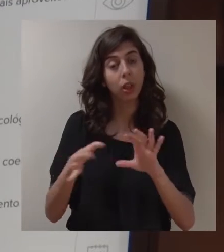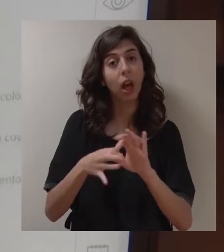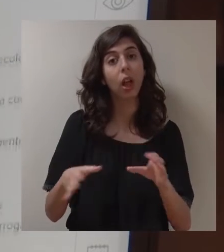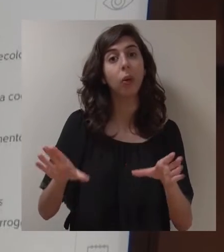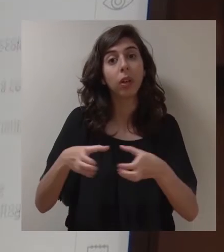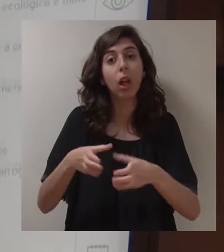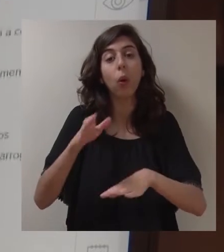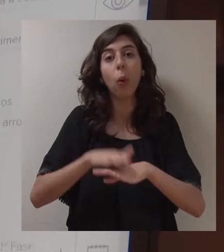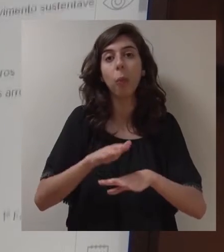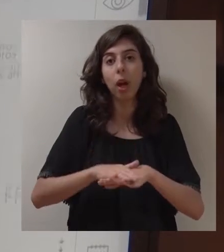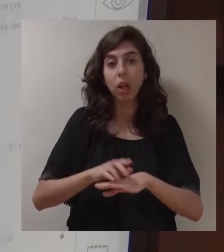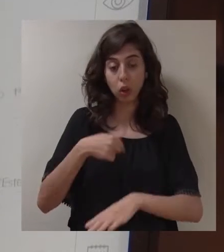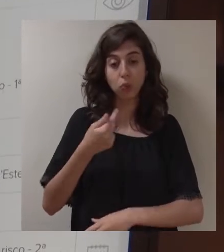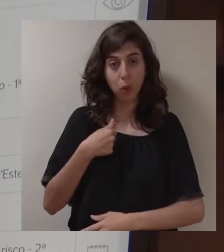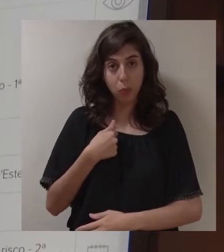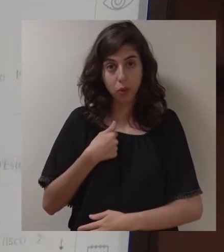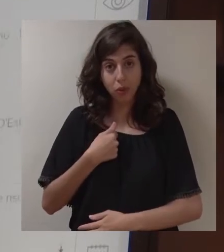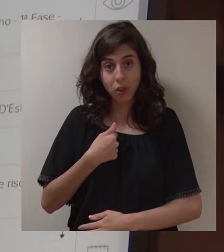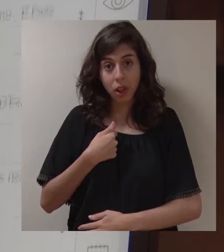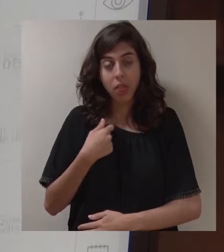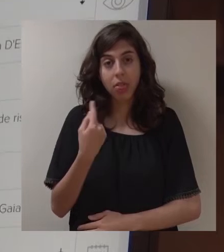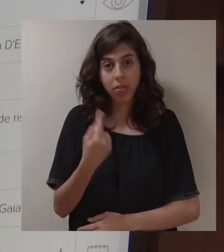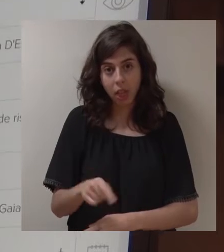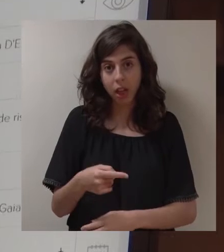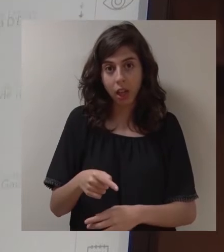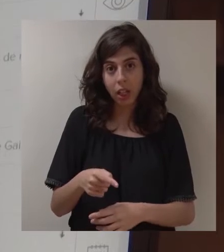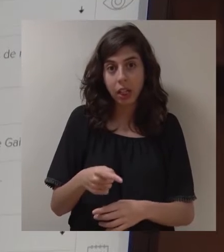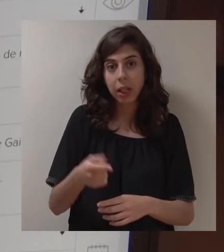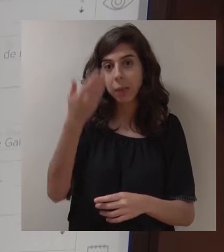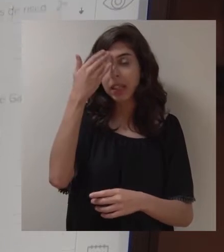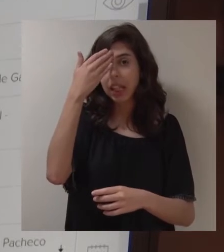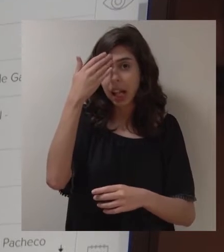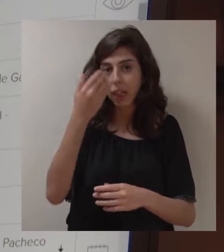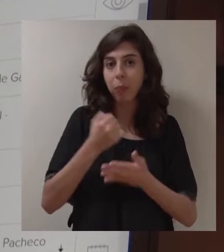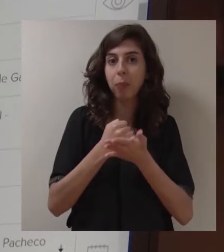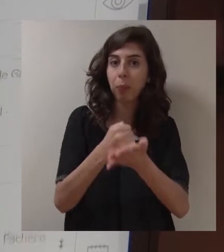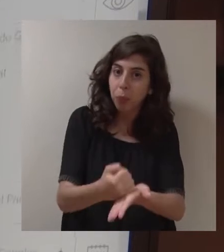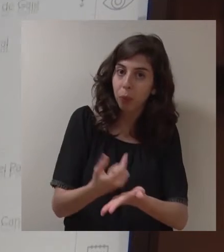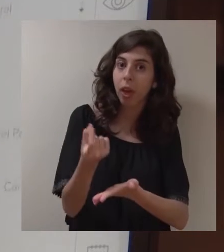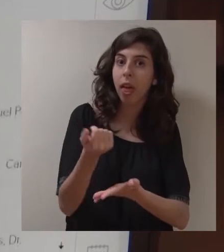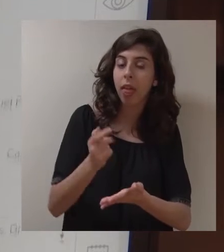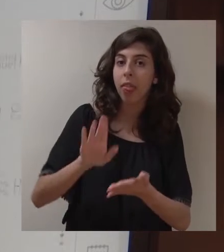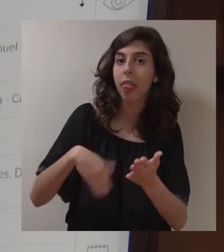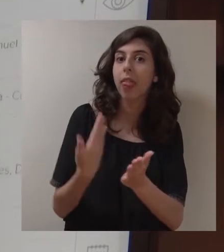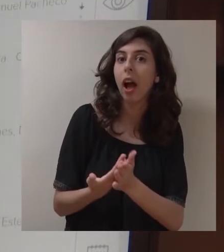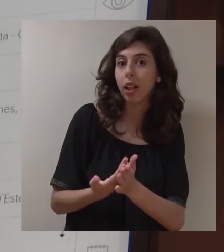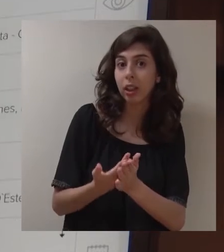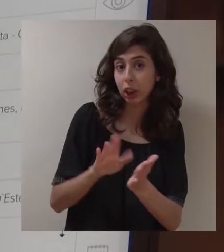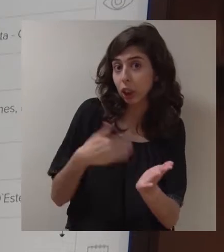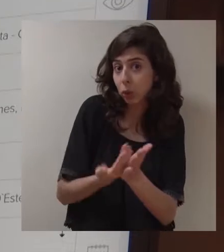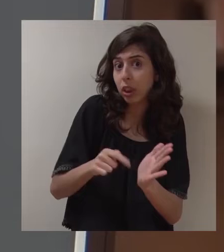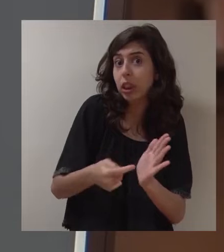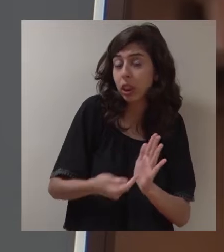fizemos no âmbito do quadro comunitário porque tivemos nós próprios a capacidade de garantir o cofinanciamento que as candidaturas